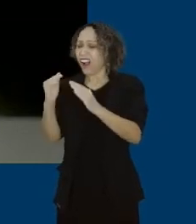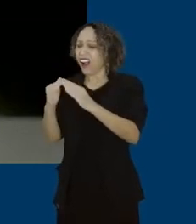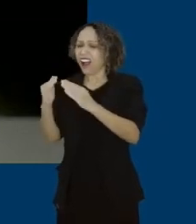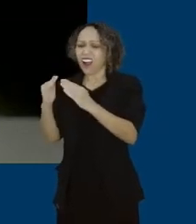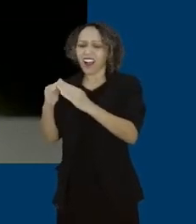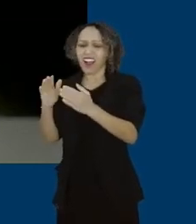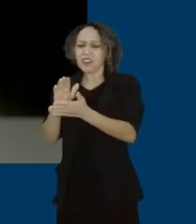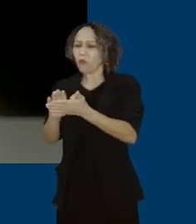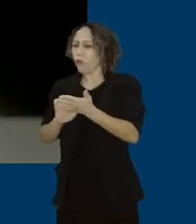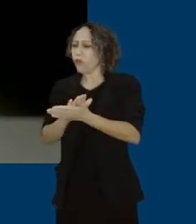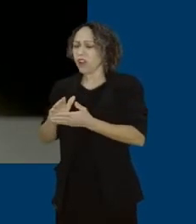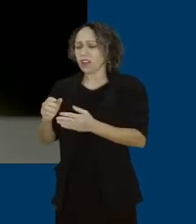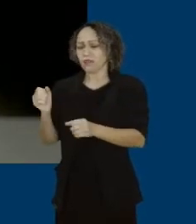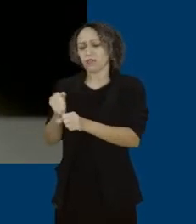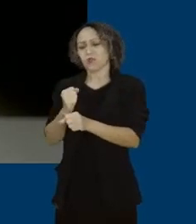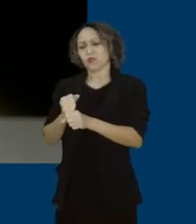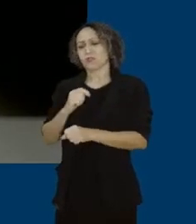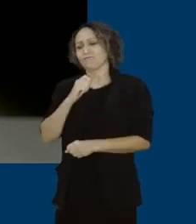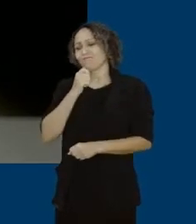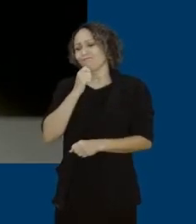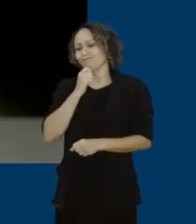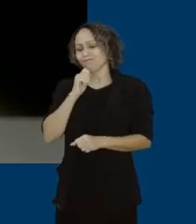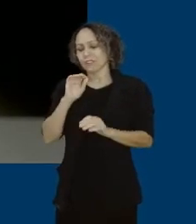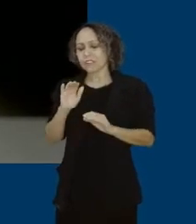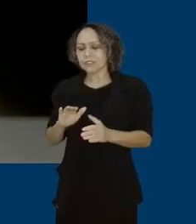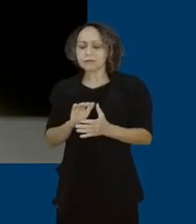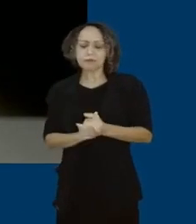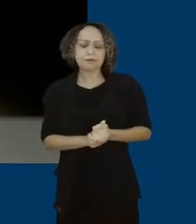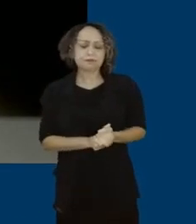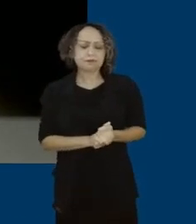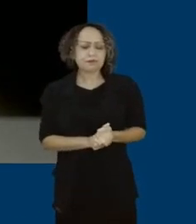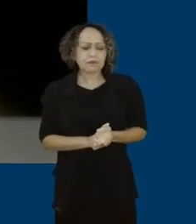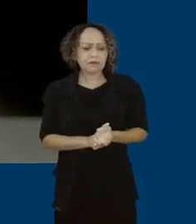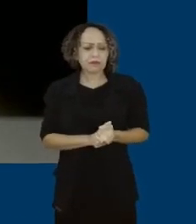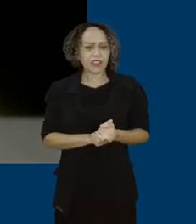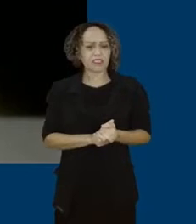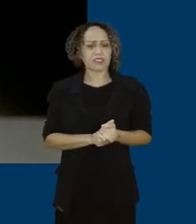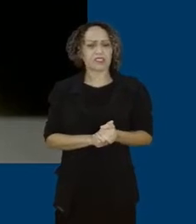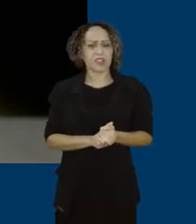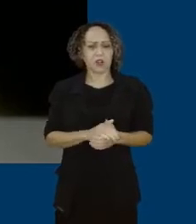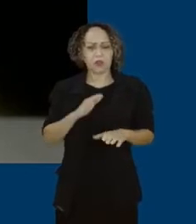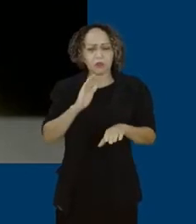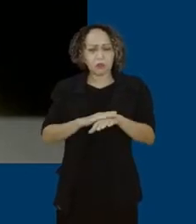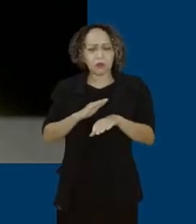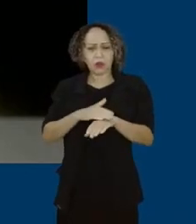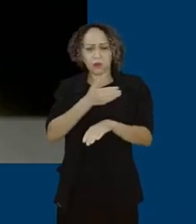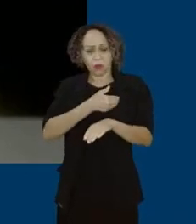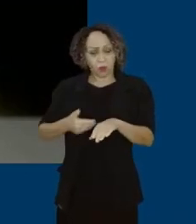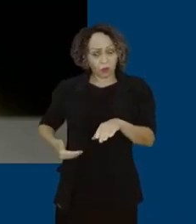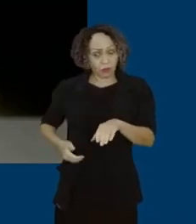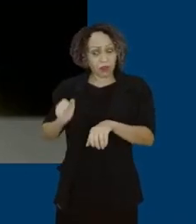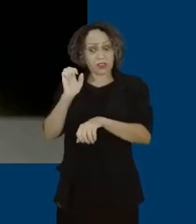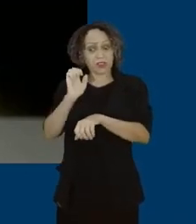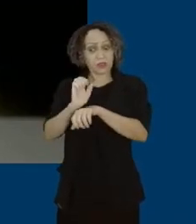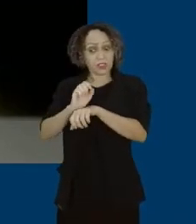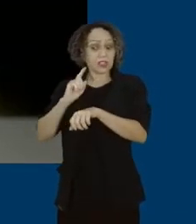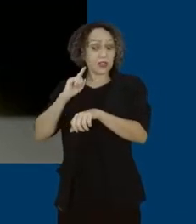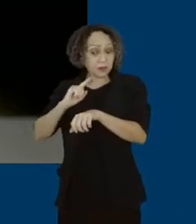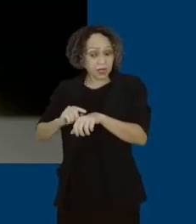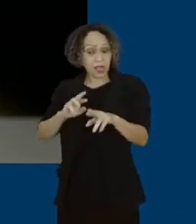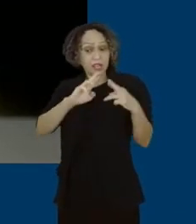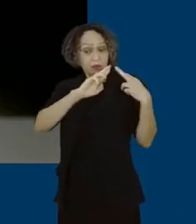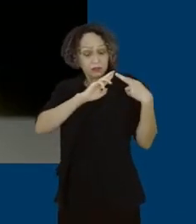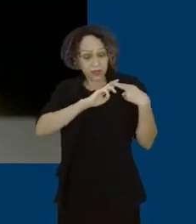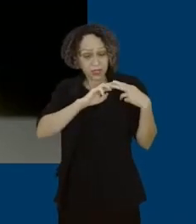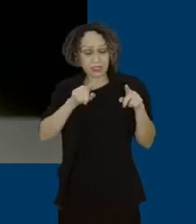realmente uma ausência de obrigação do Estado e da própria empresa que cometeu o crime de ressarcir os